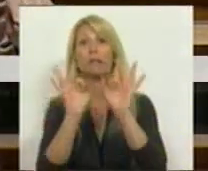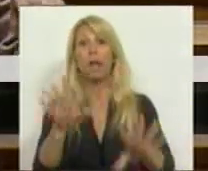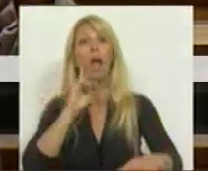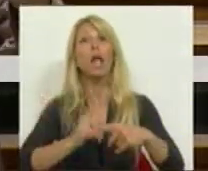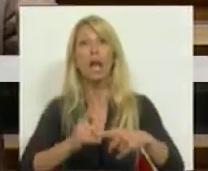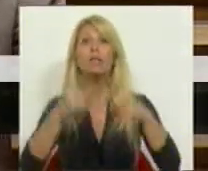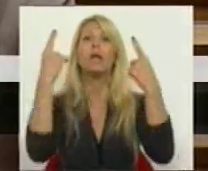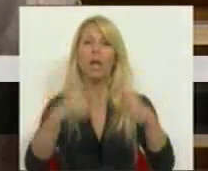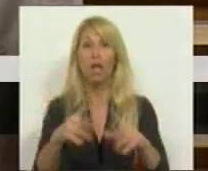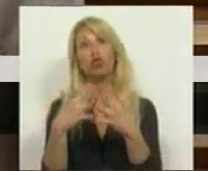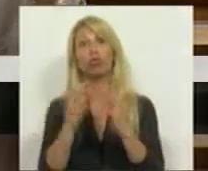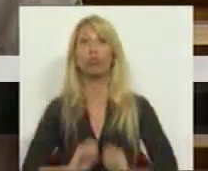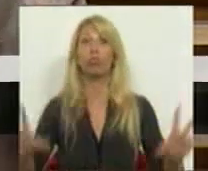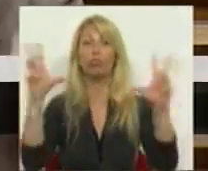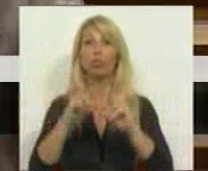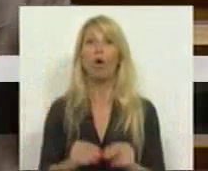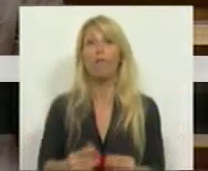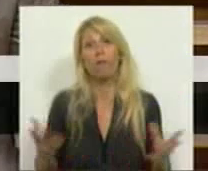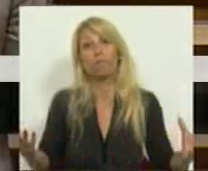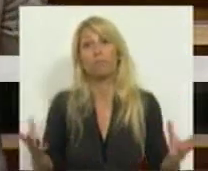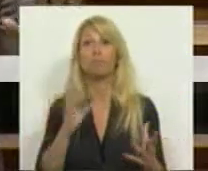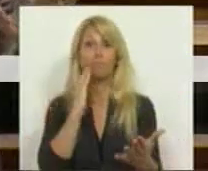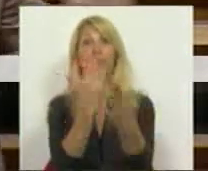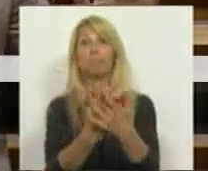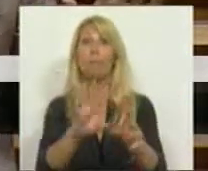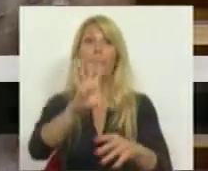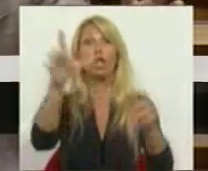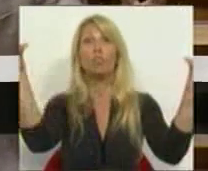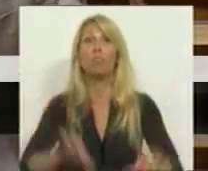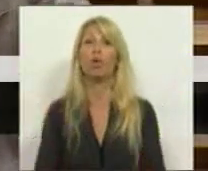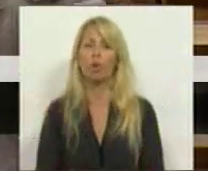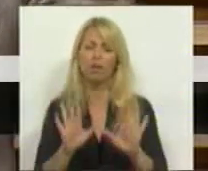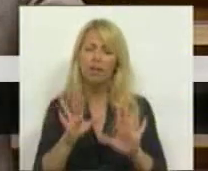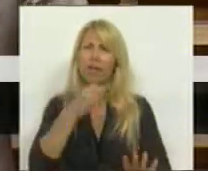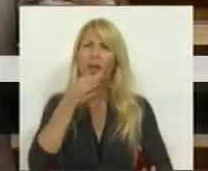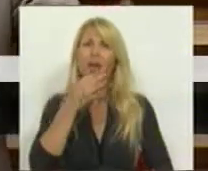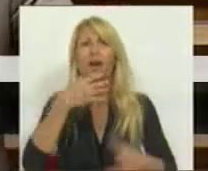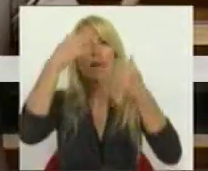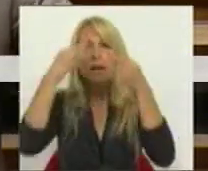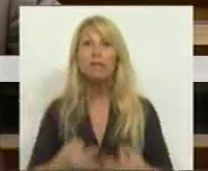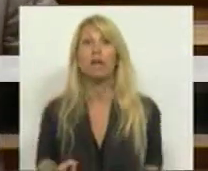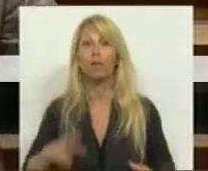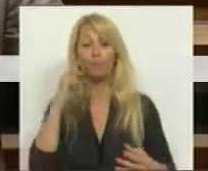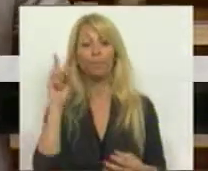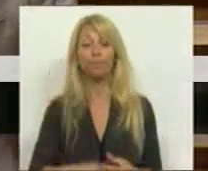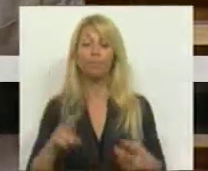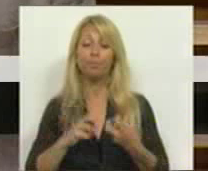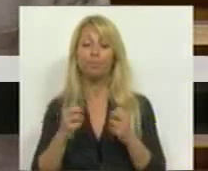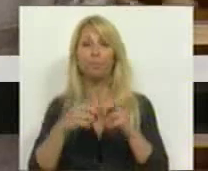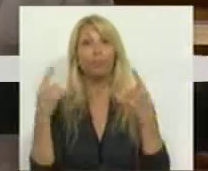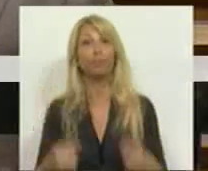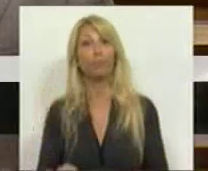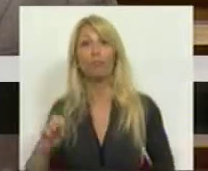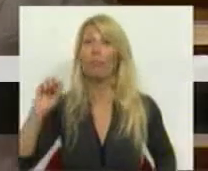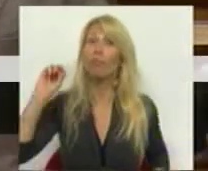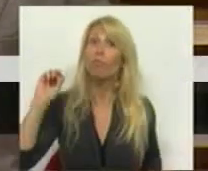reestruturação, exatamente aquela que deixou o país pior. Por isso falemos a sério. Olhemos para o problema que existe. Ouçamos